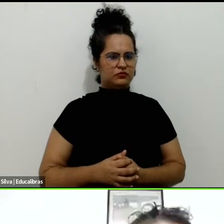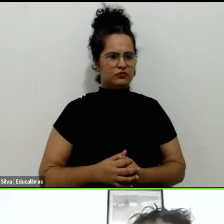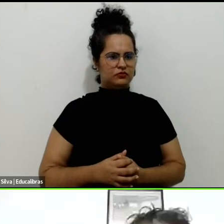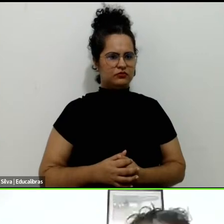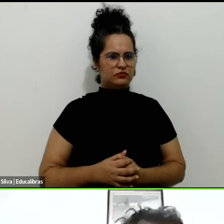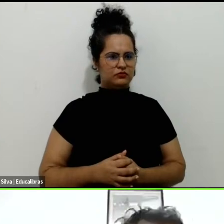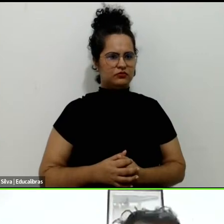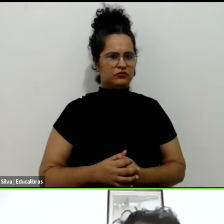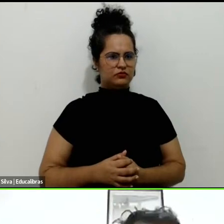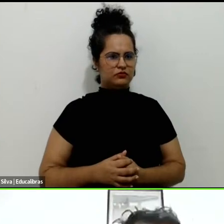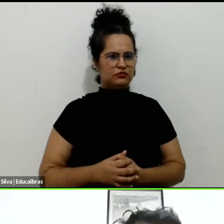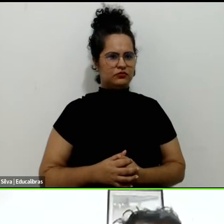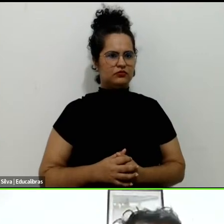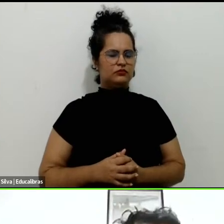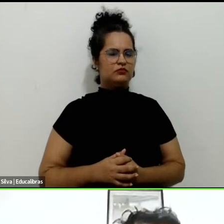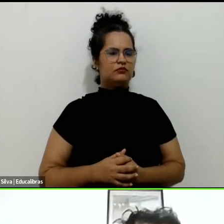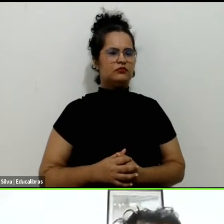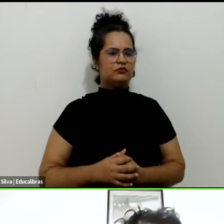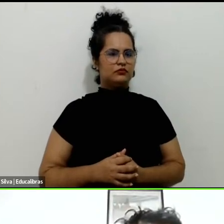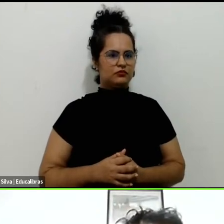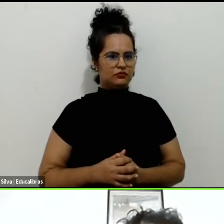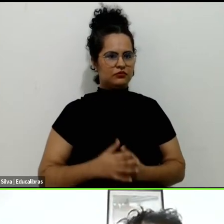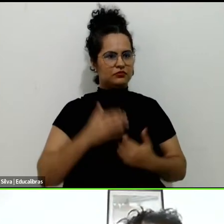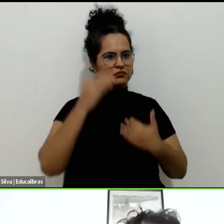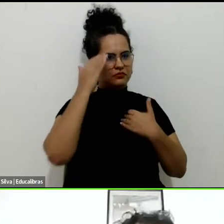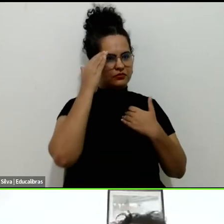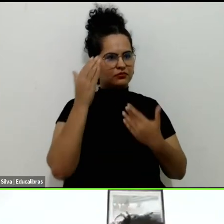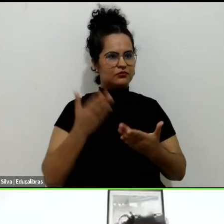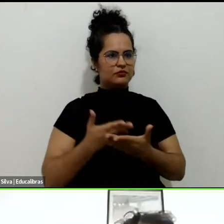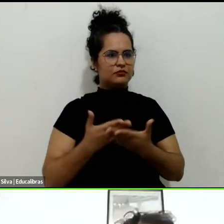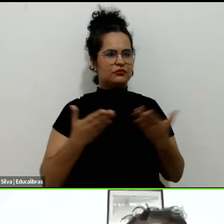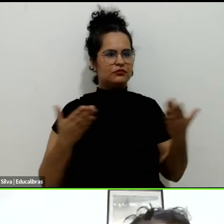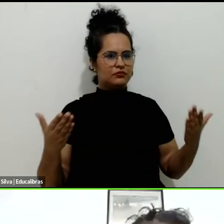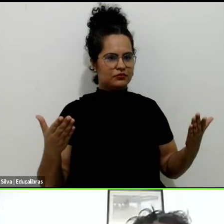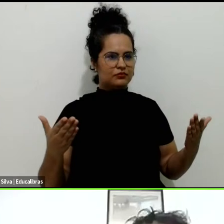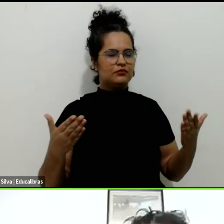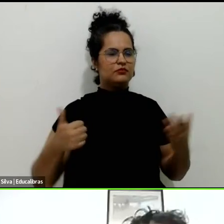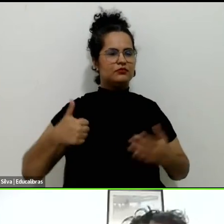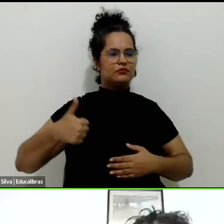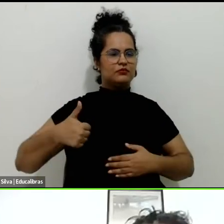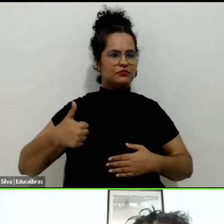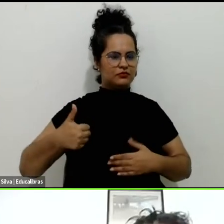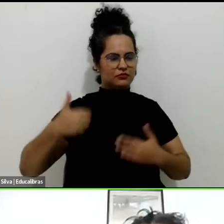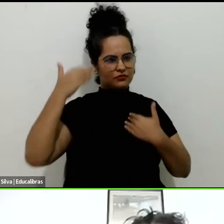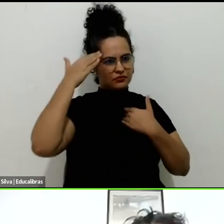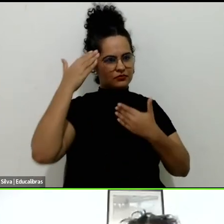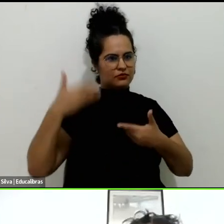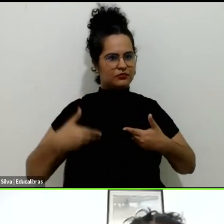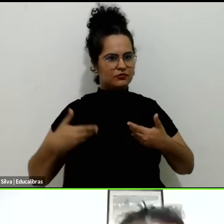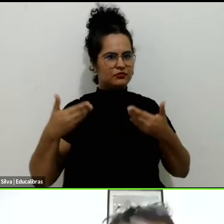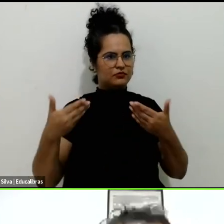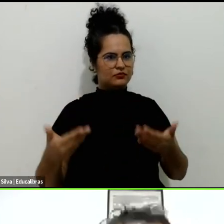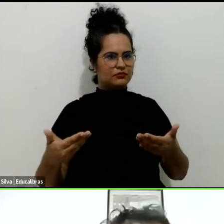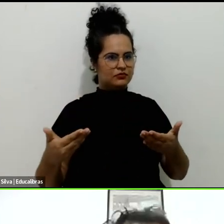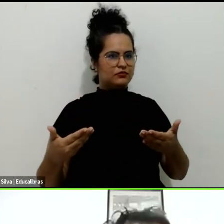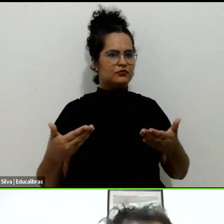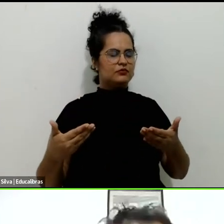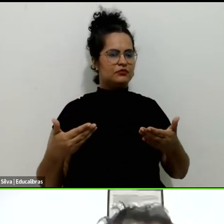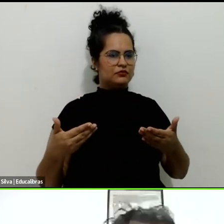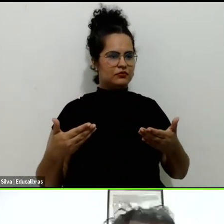Bom, estamos muito agradecidos por a invitação da Organização Mundial do Ocio, agradecidos também da